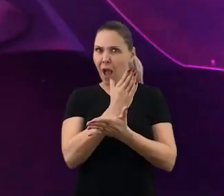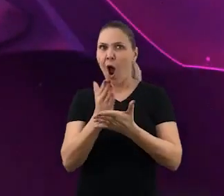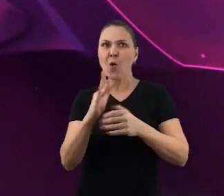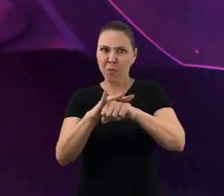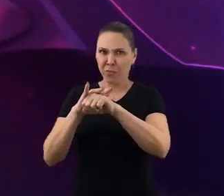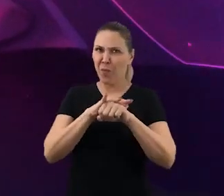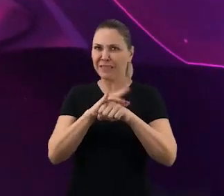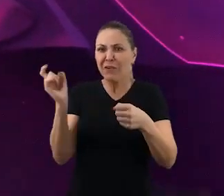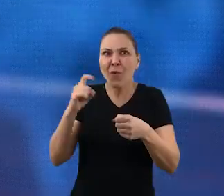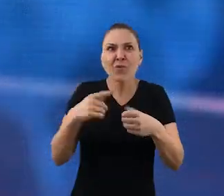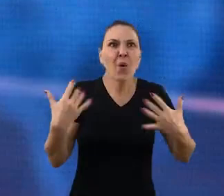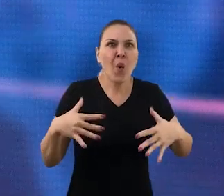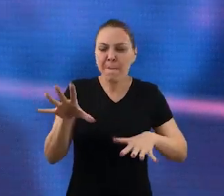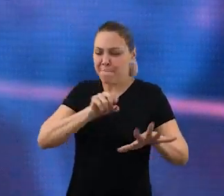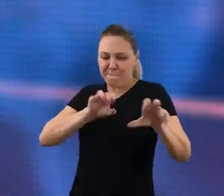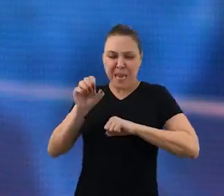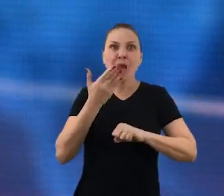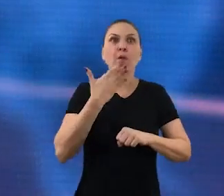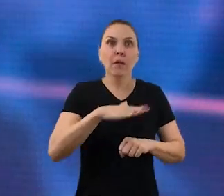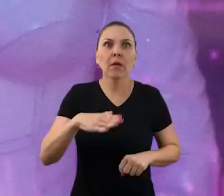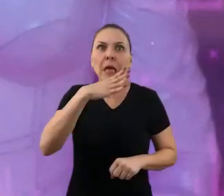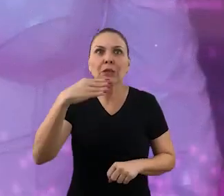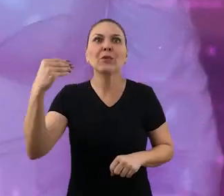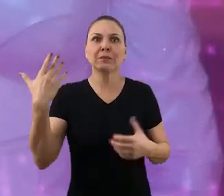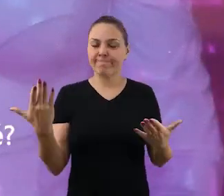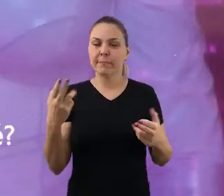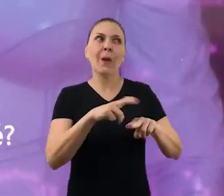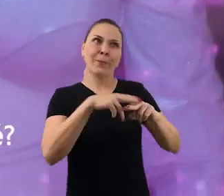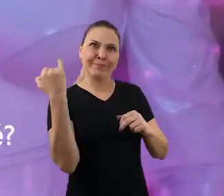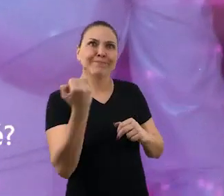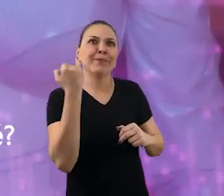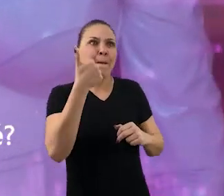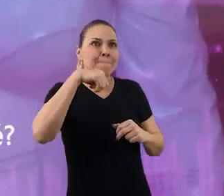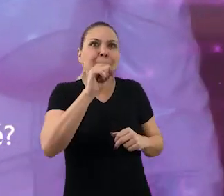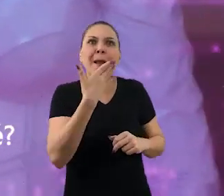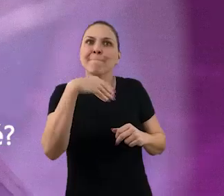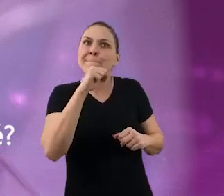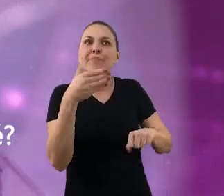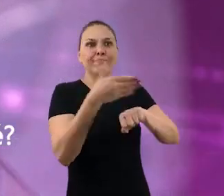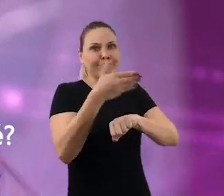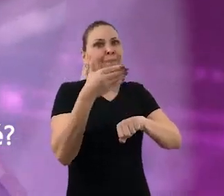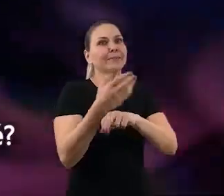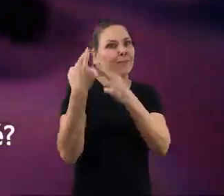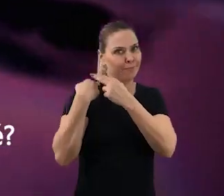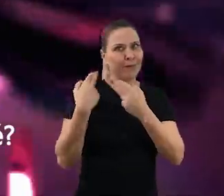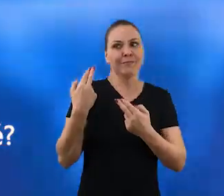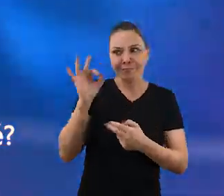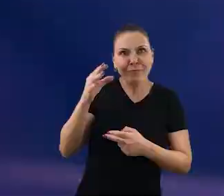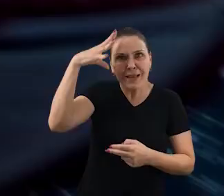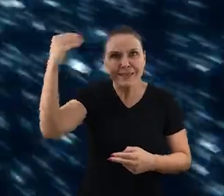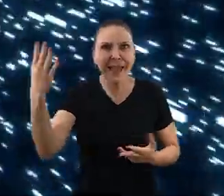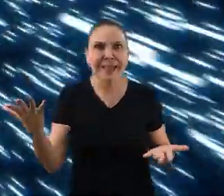Algumas doenças estão voltando e atingindo as crianças e adolescentes. Por isso, a participação dos pais ou responsáveis é muito importante, né, Zé?